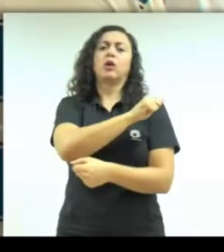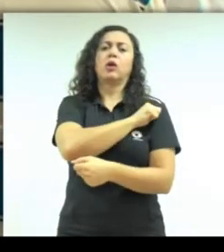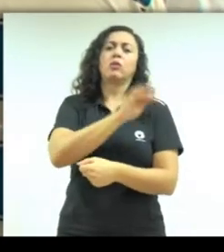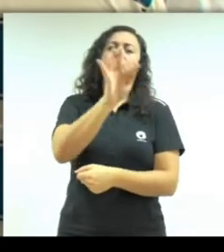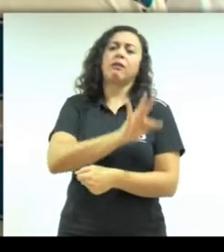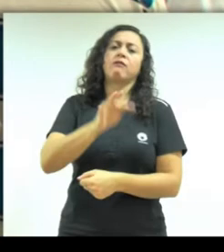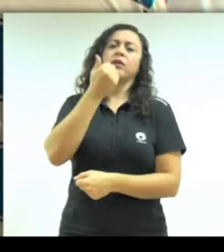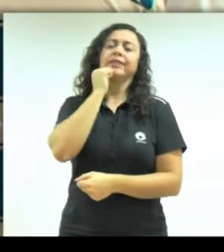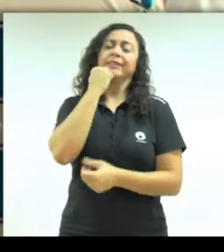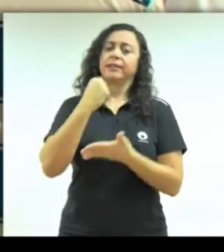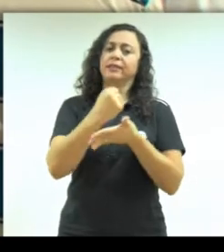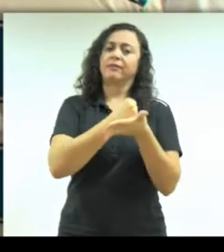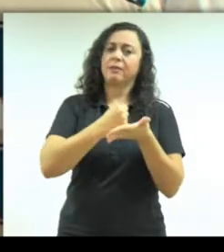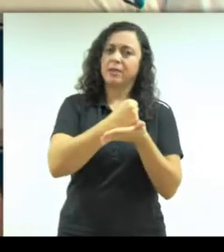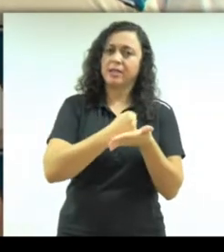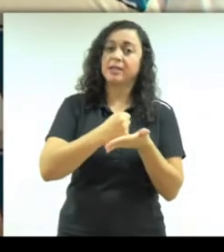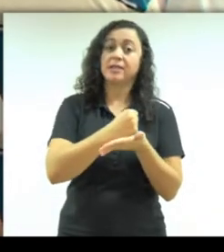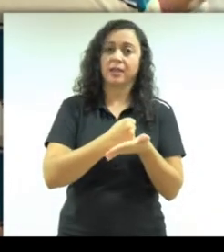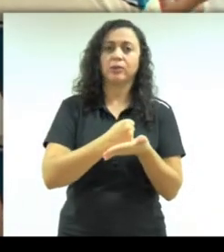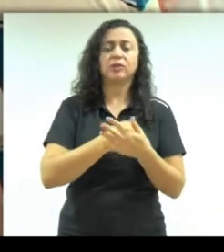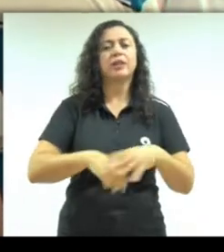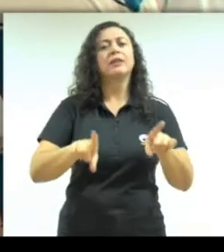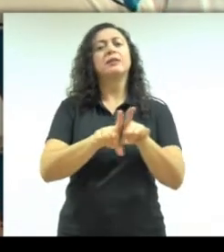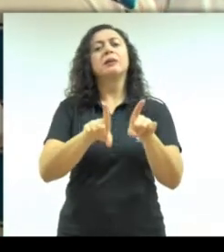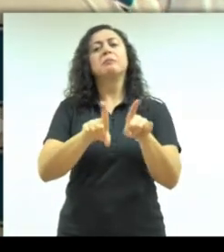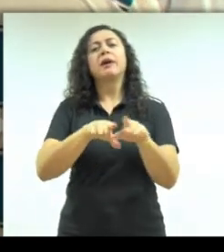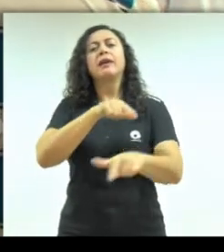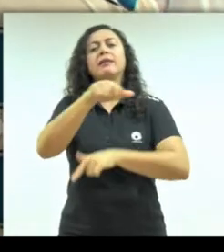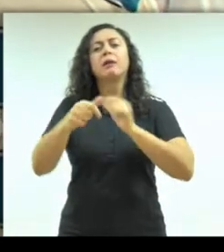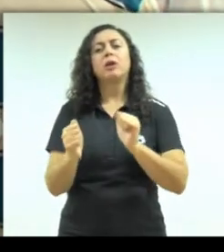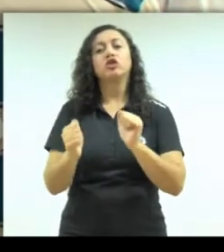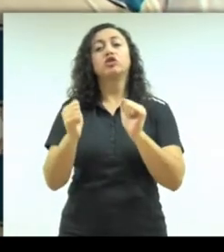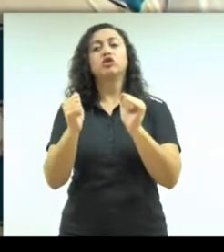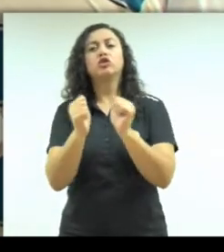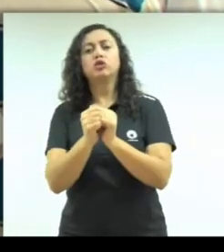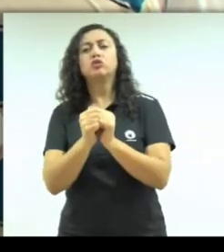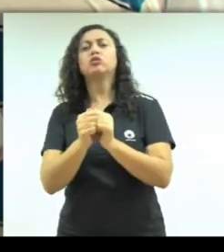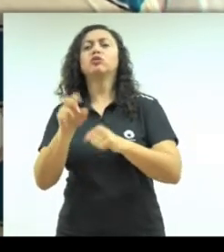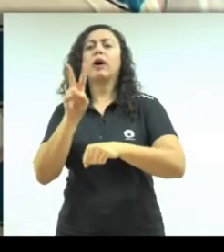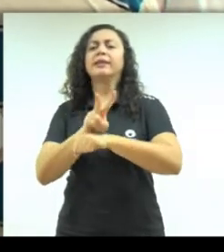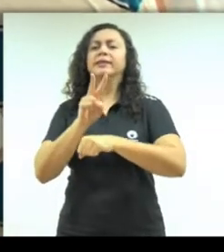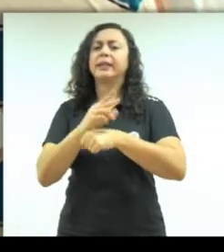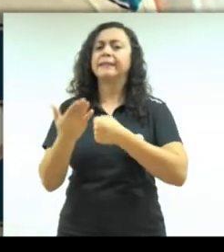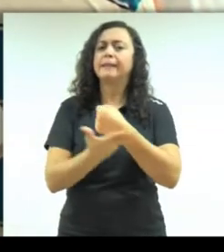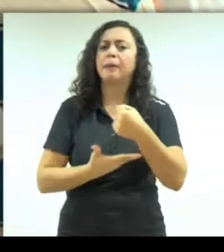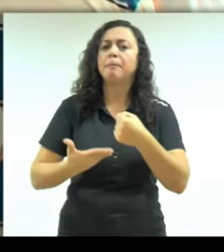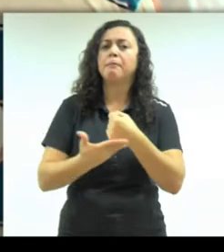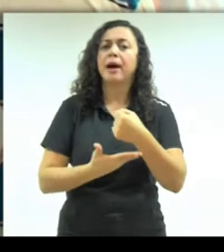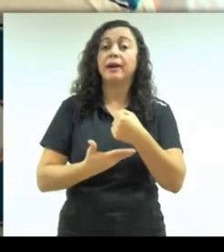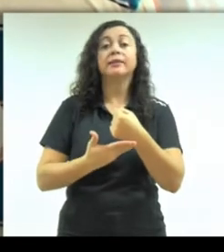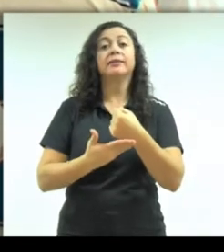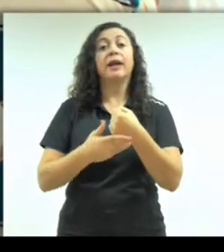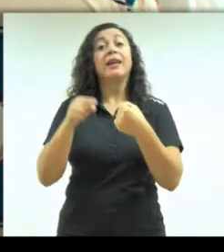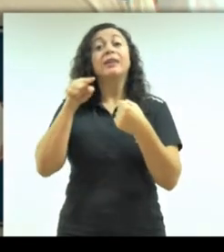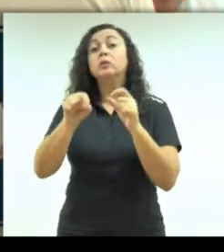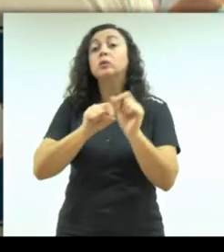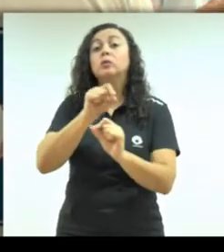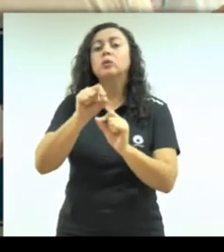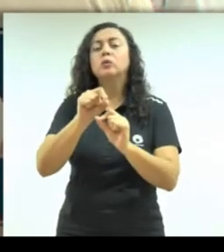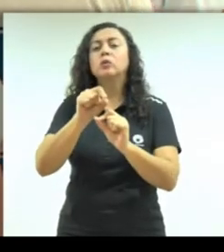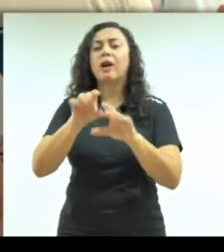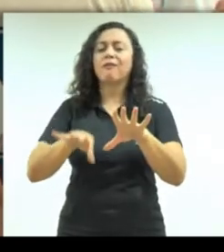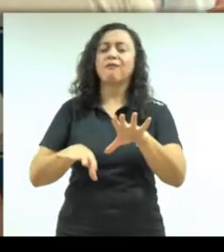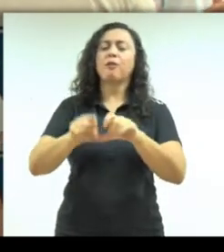Faculdade de Ciências Farmacêuticas, trabalhando em conjunto com as unidades de assistência básica. E isso vai permitir uma